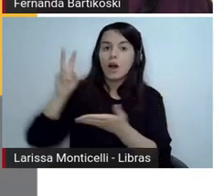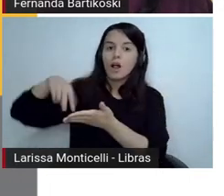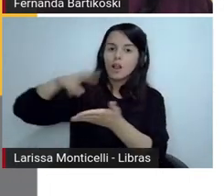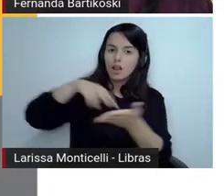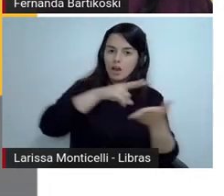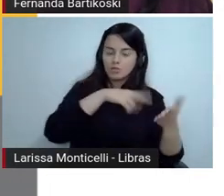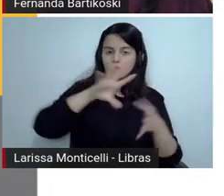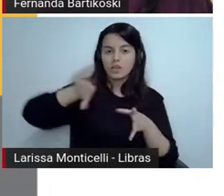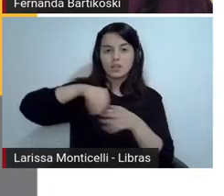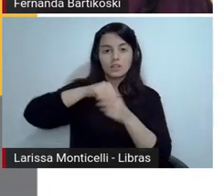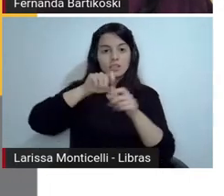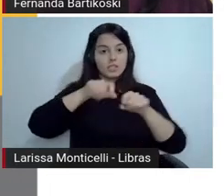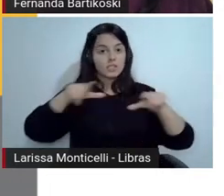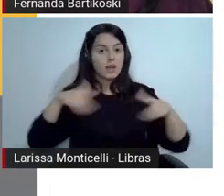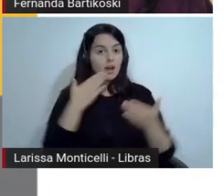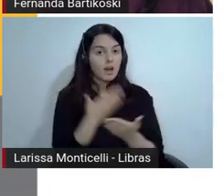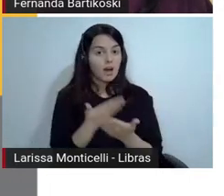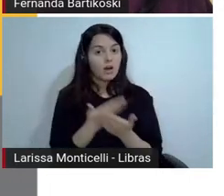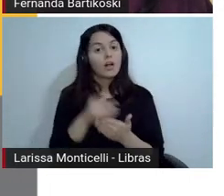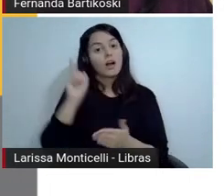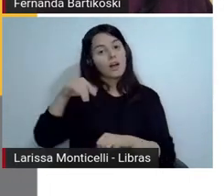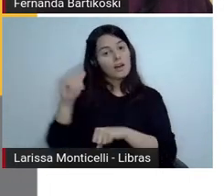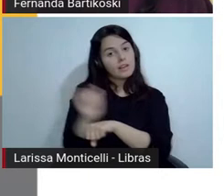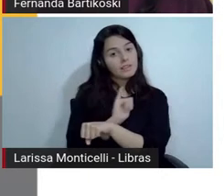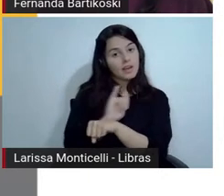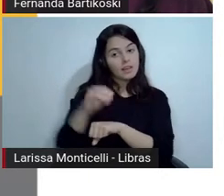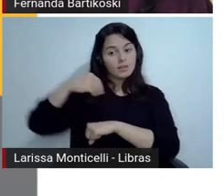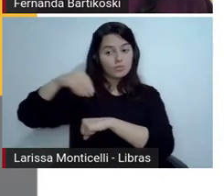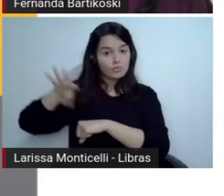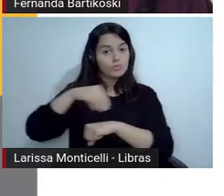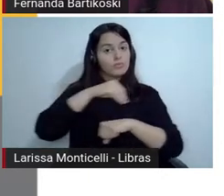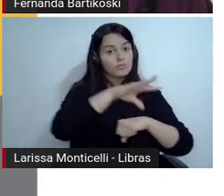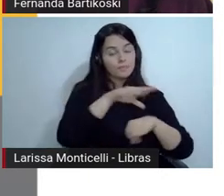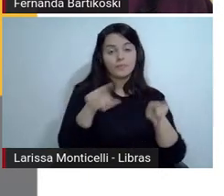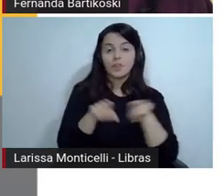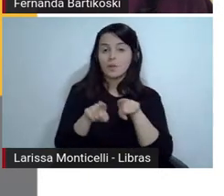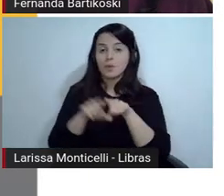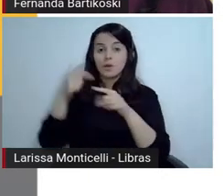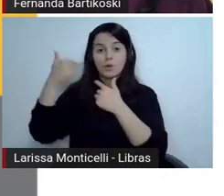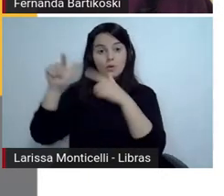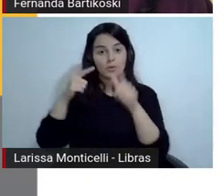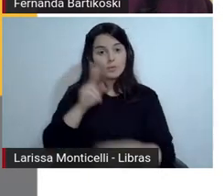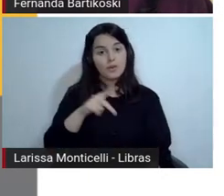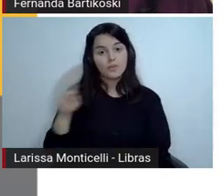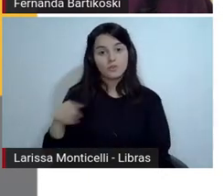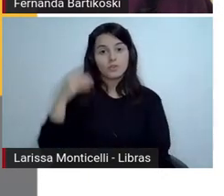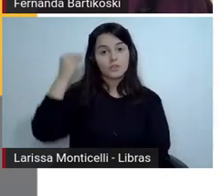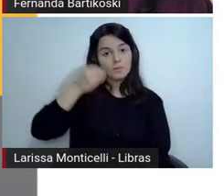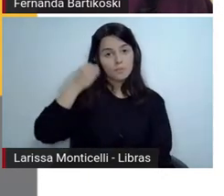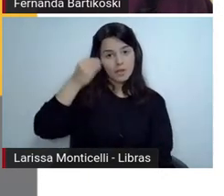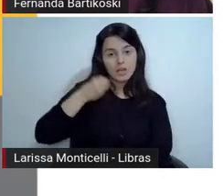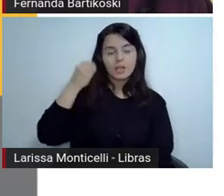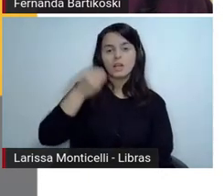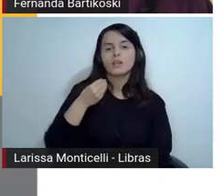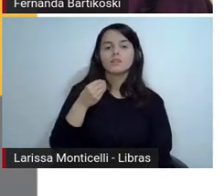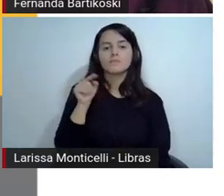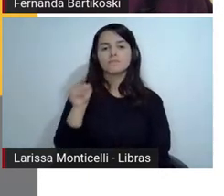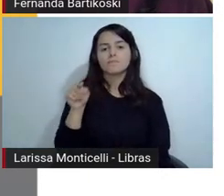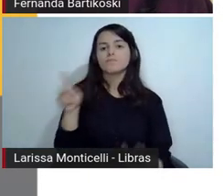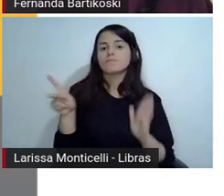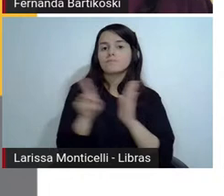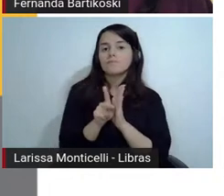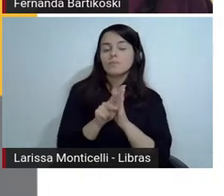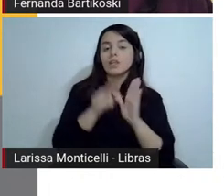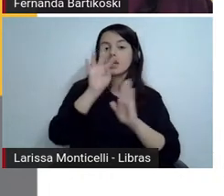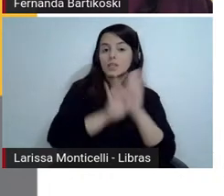gente viu alguns professores aqui compartilhando também outras experiências que fazem com o texto literário